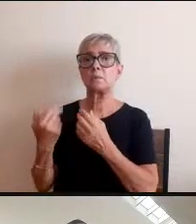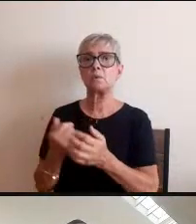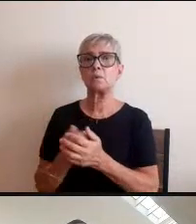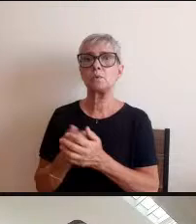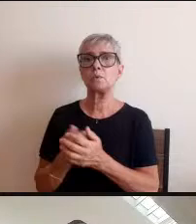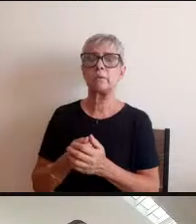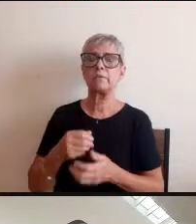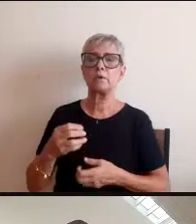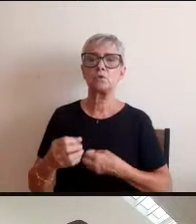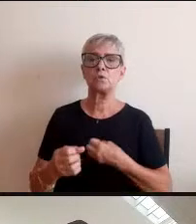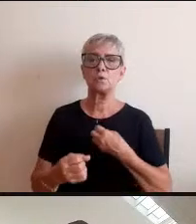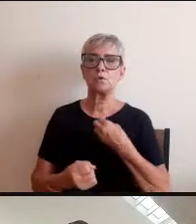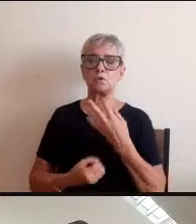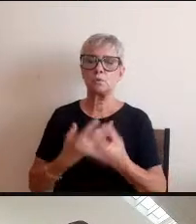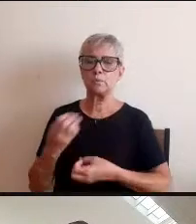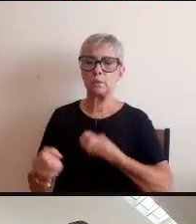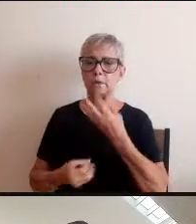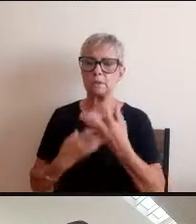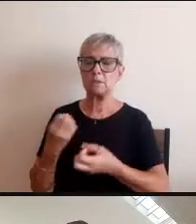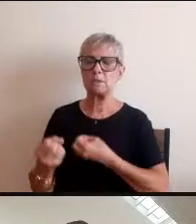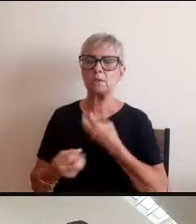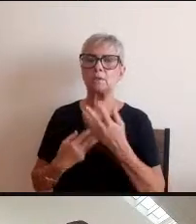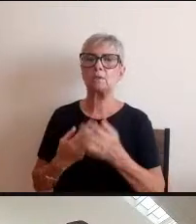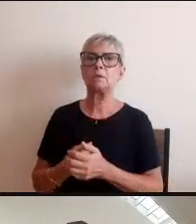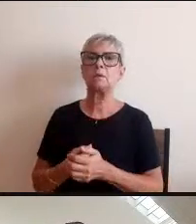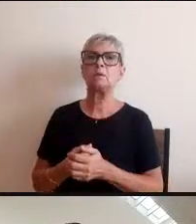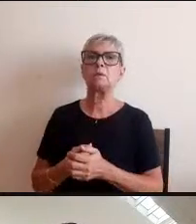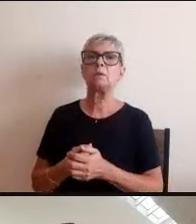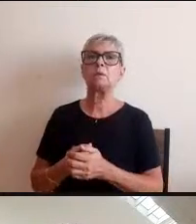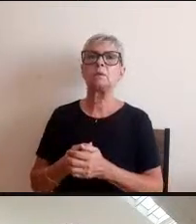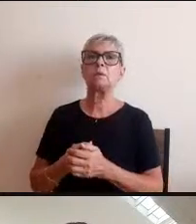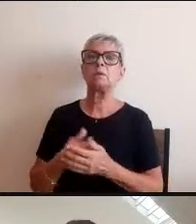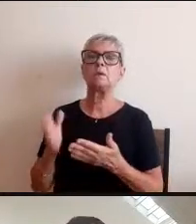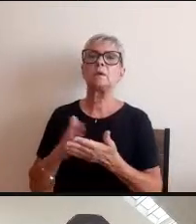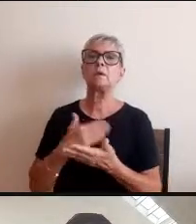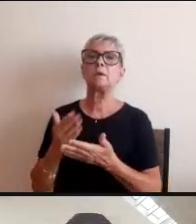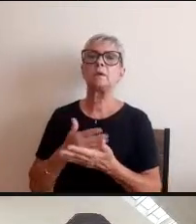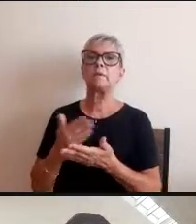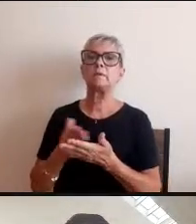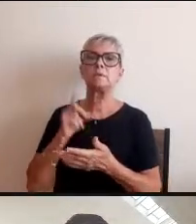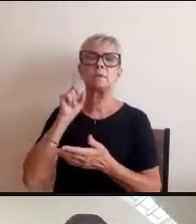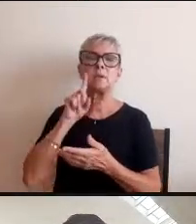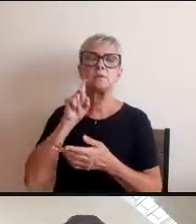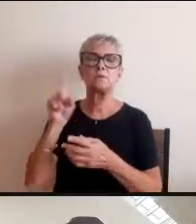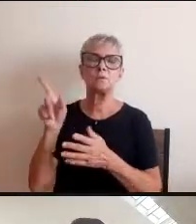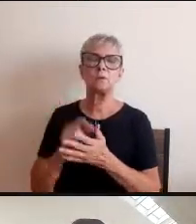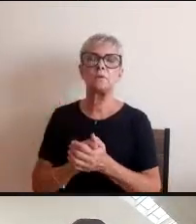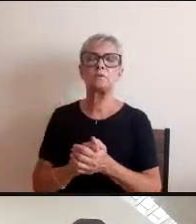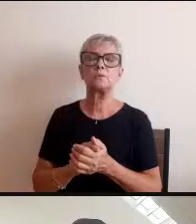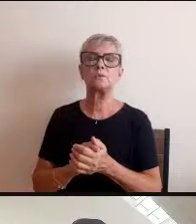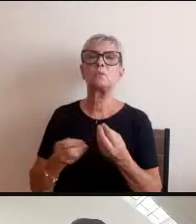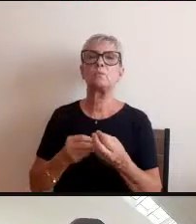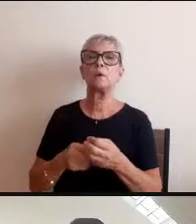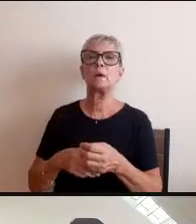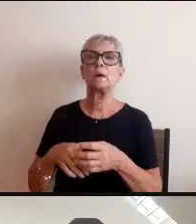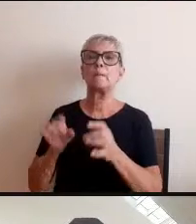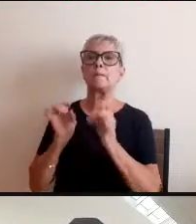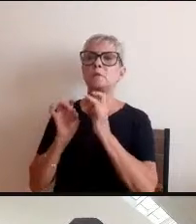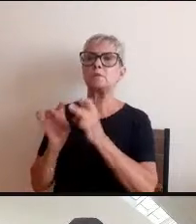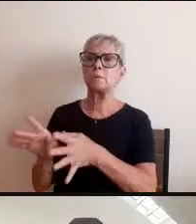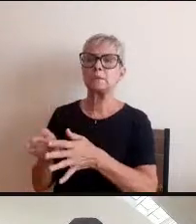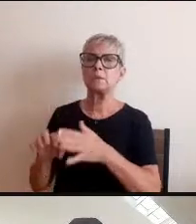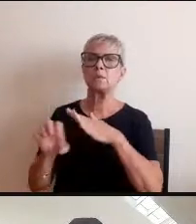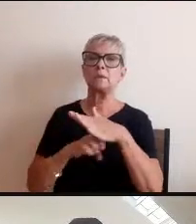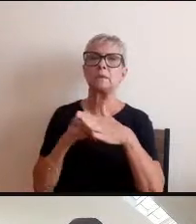New York Times que ganhou o Pulitzer no ano passado ela pediu demissão diante